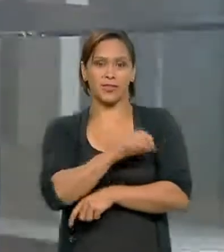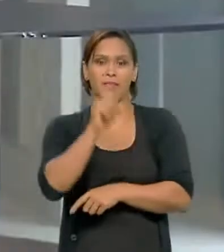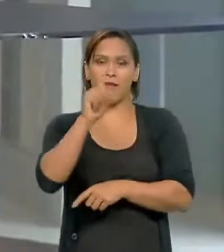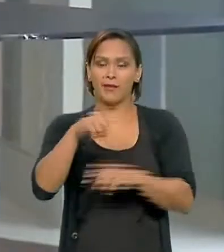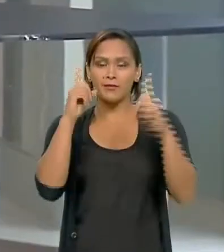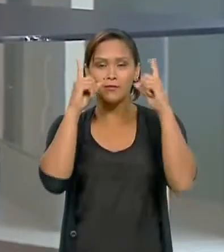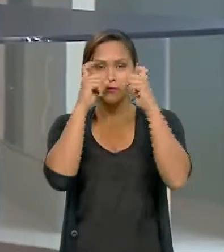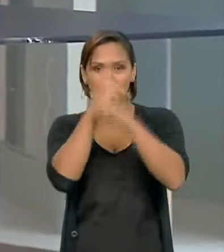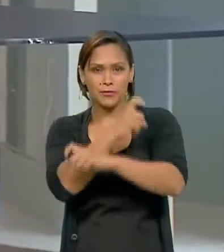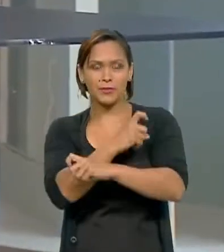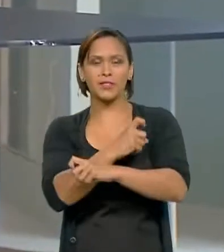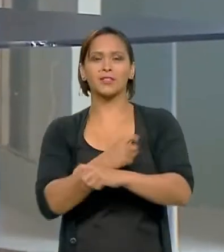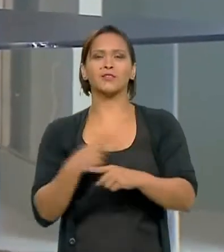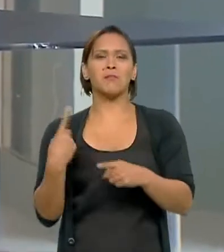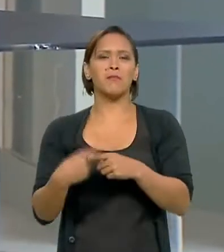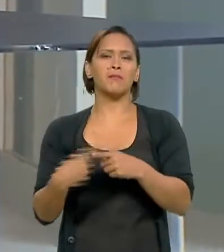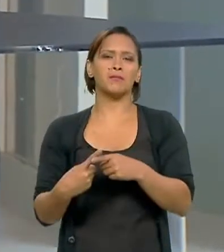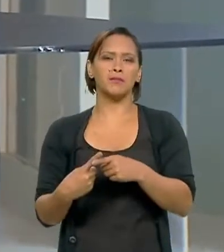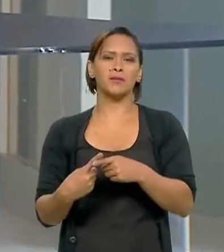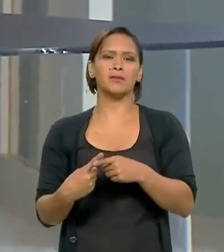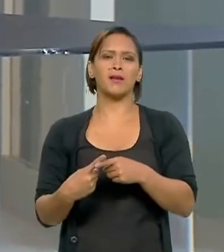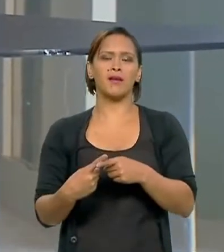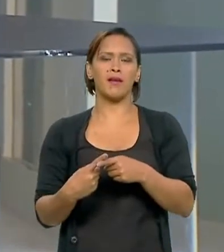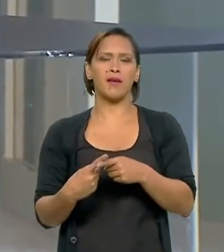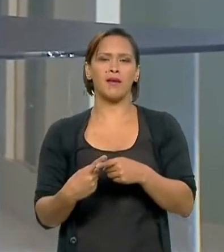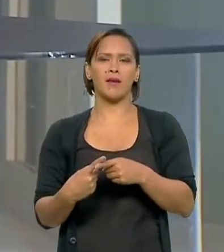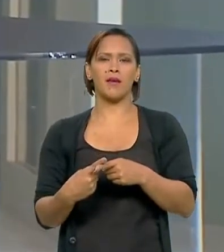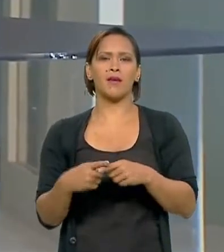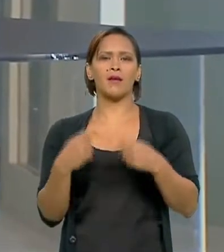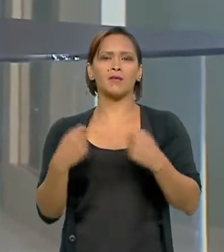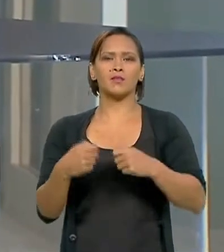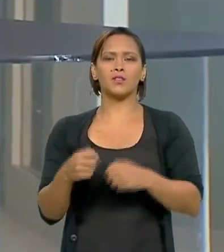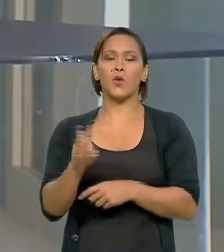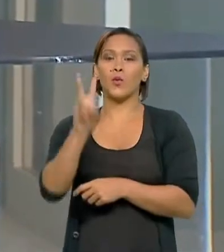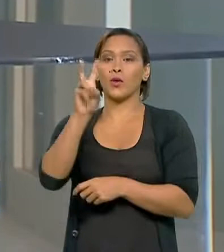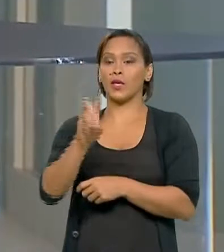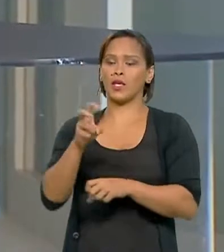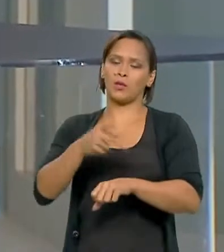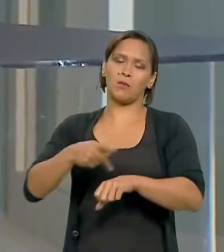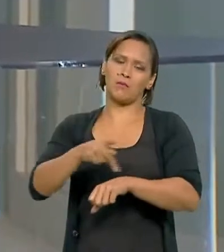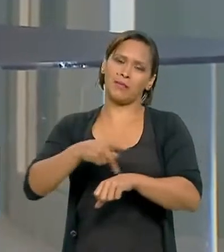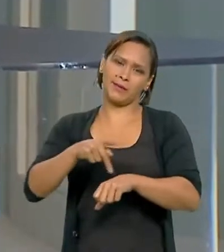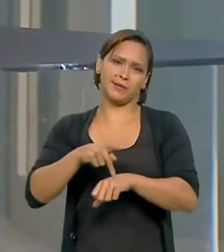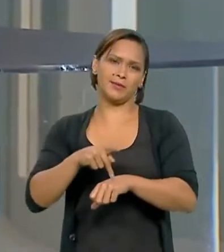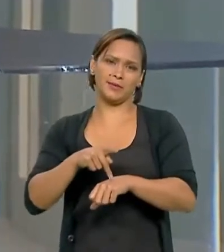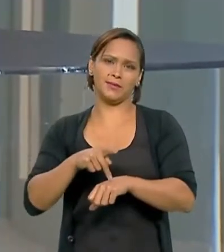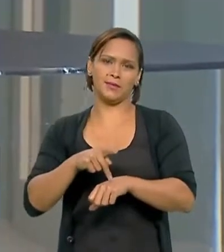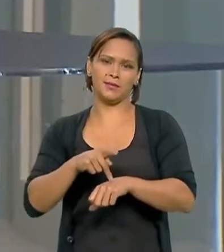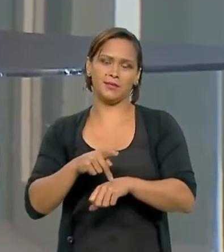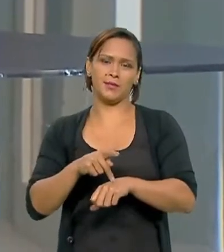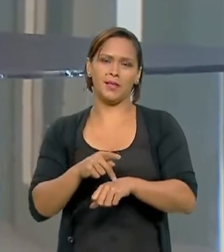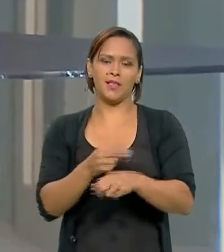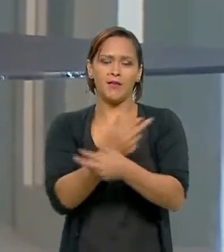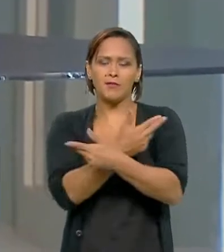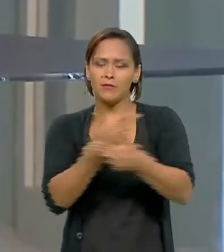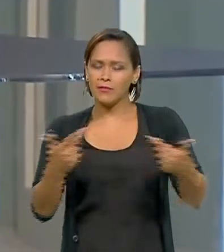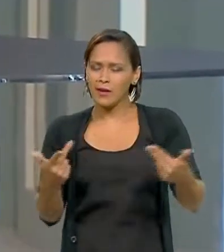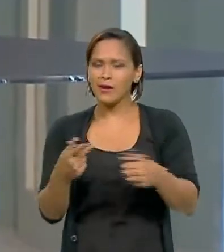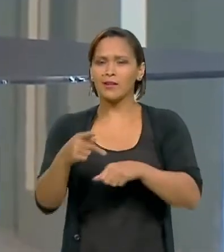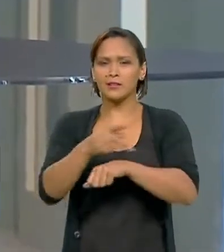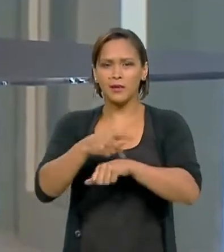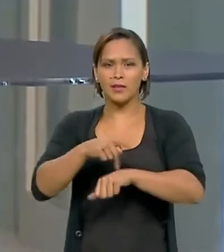difícil de ser comprada. A prova é que nós somos o quinto país do mundo em vacinação. Tem vários países